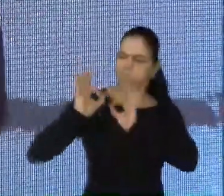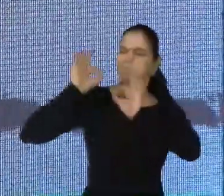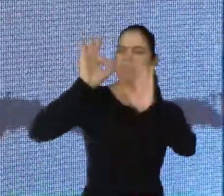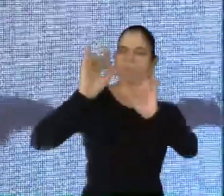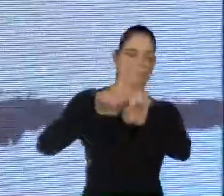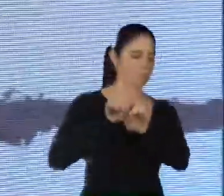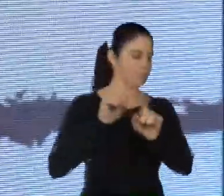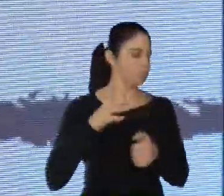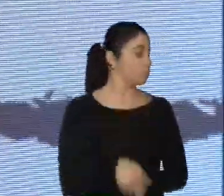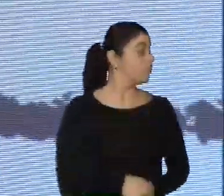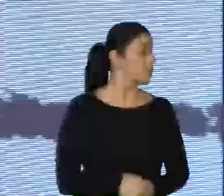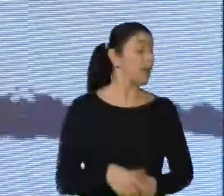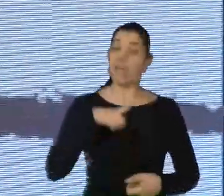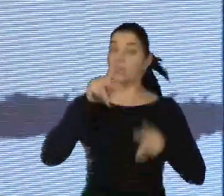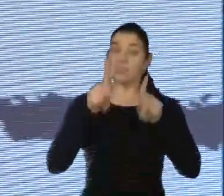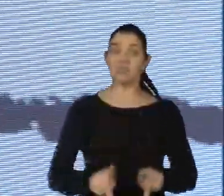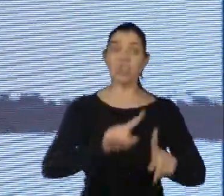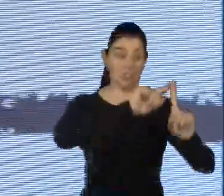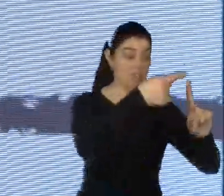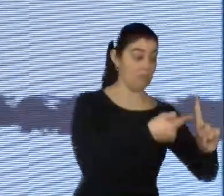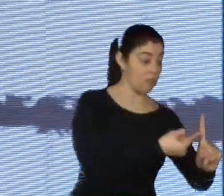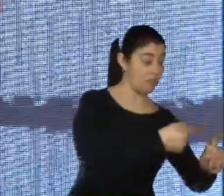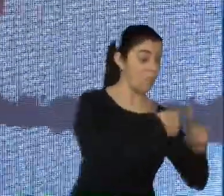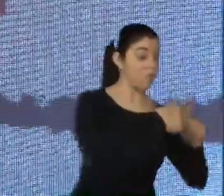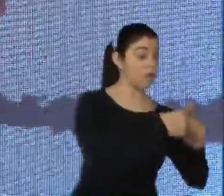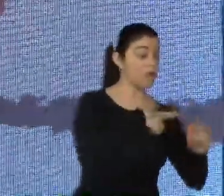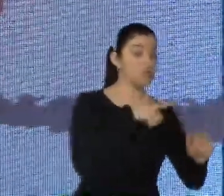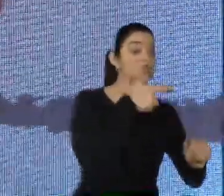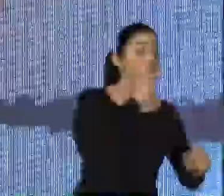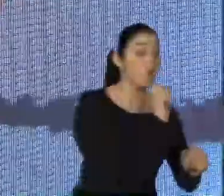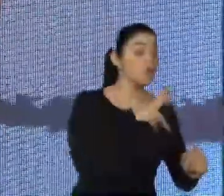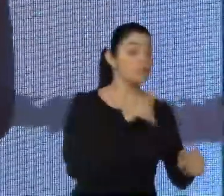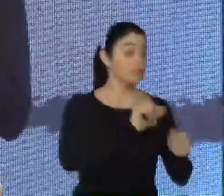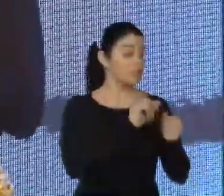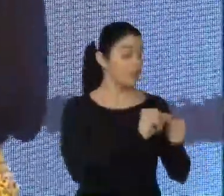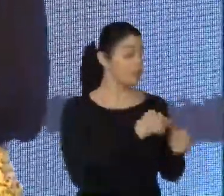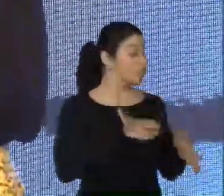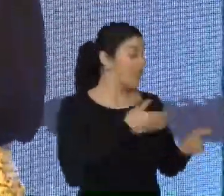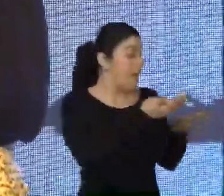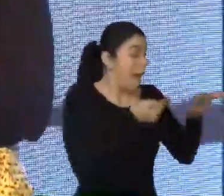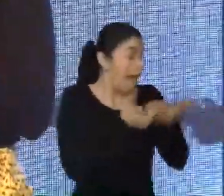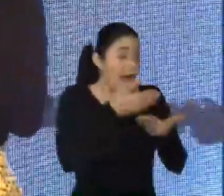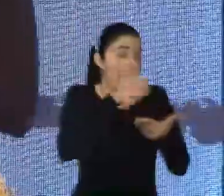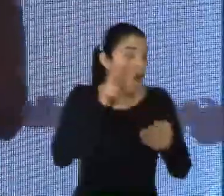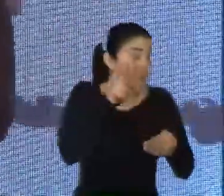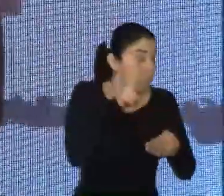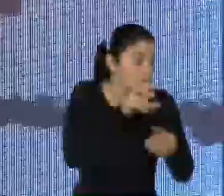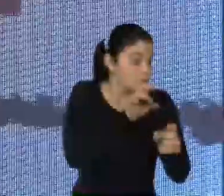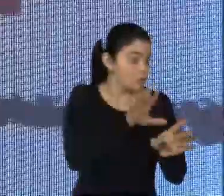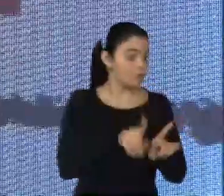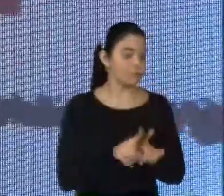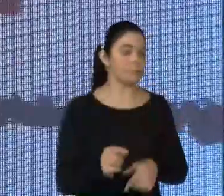Entanto, era assim que as pessoas engravidavam só por fertilização assistida. Ou seja, eu selecionava, as pessoas